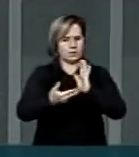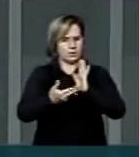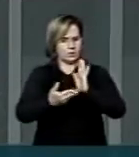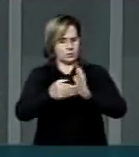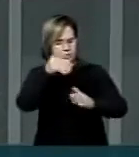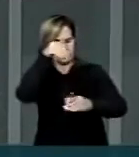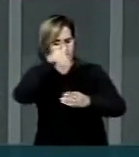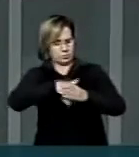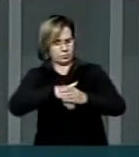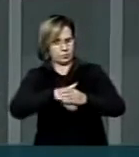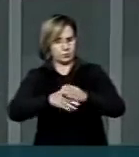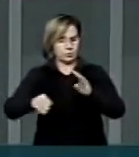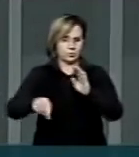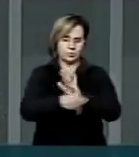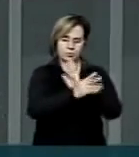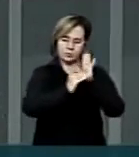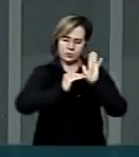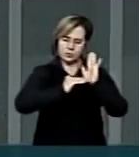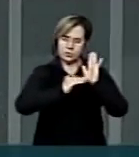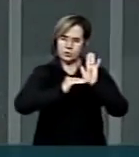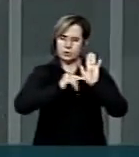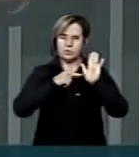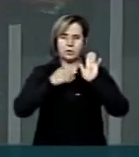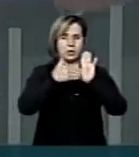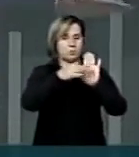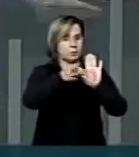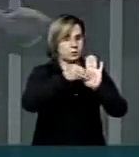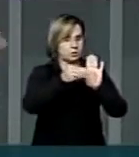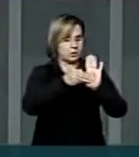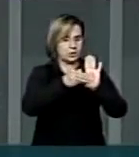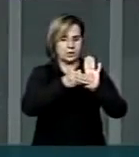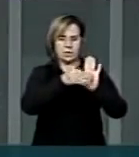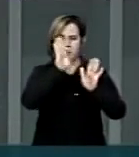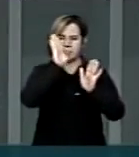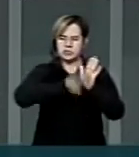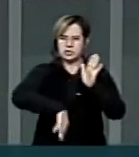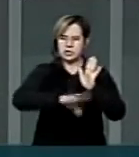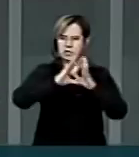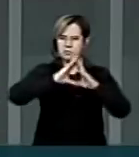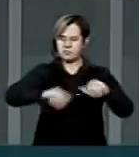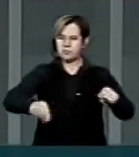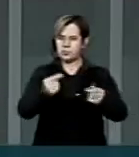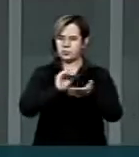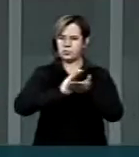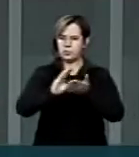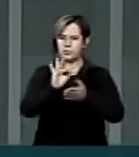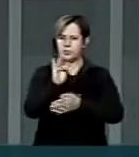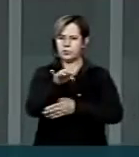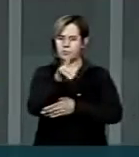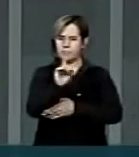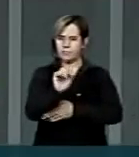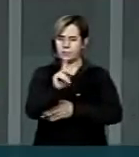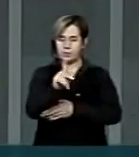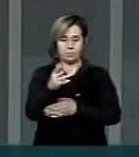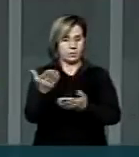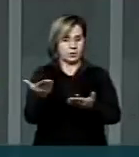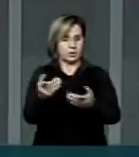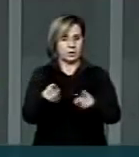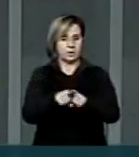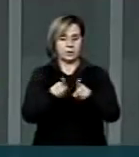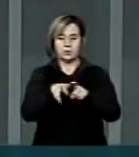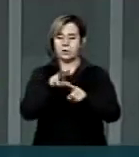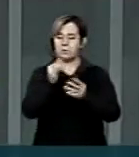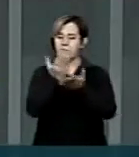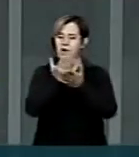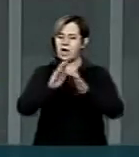Senado, e o Senado apresentou uma emenda extinguindo o recurso para o FUNDEF e, por consequência, ia acabar